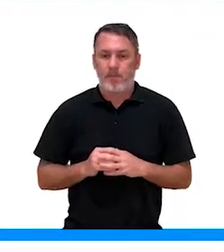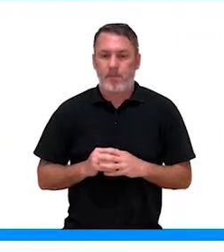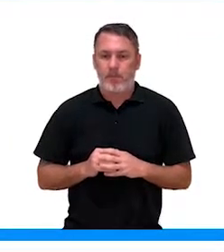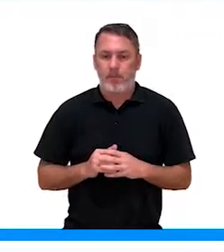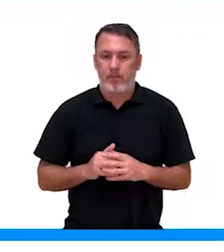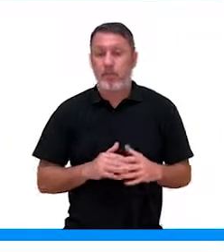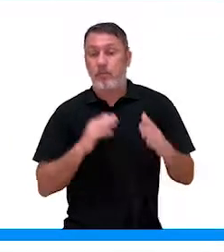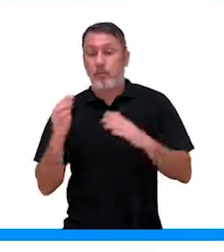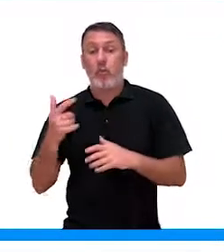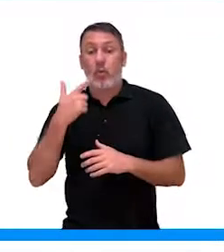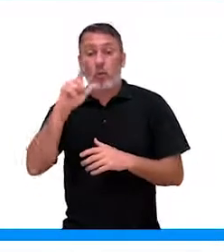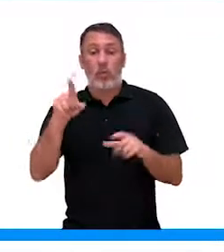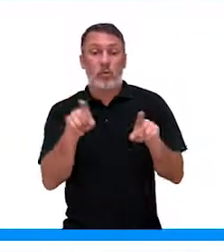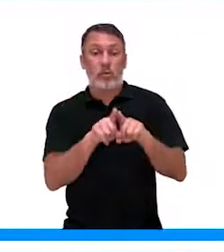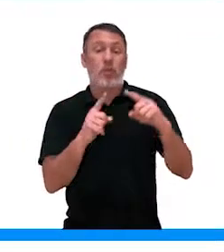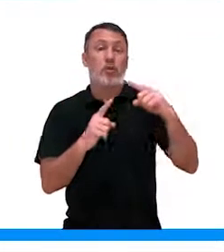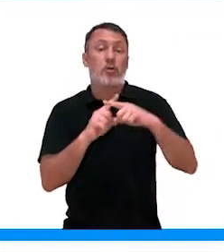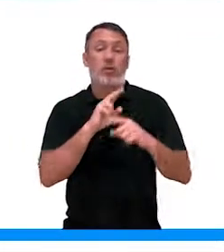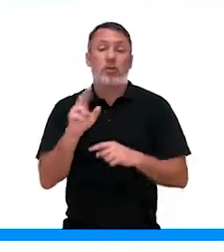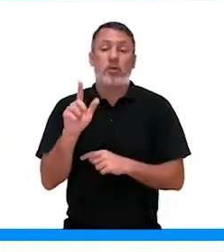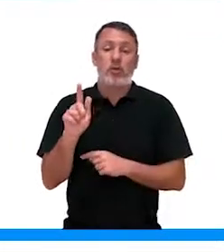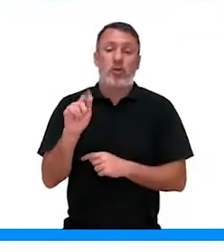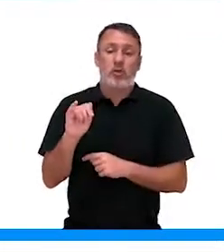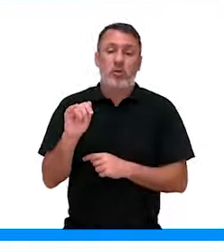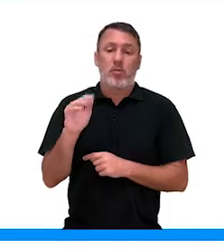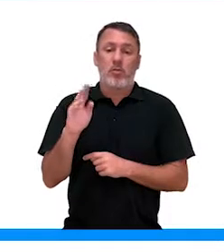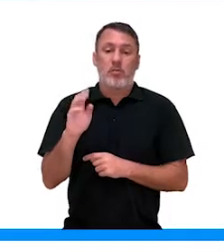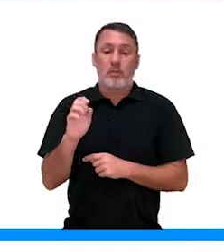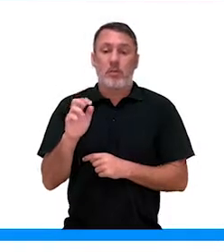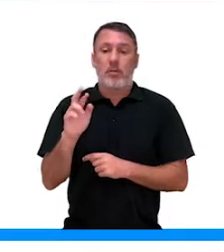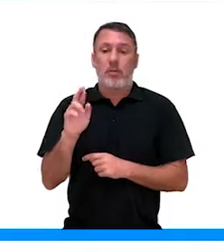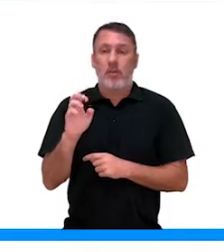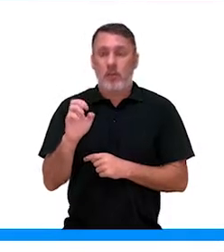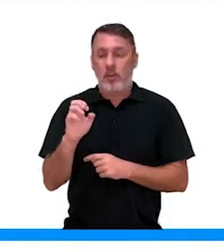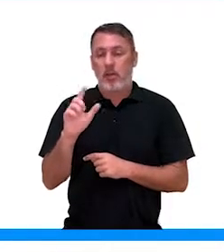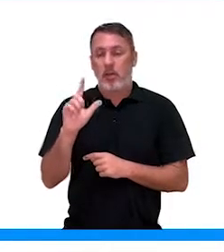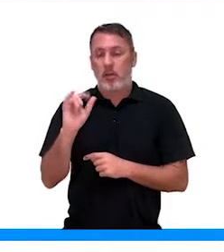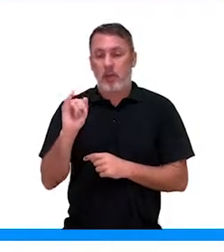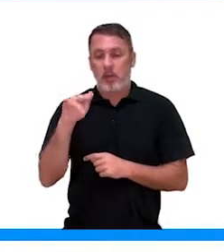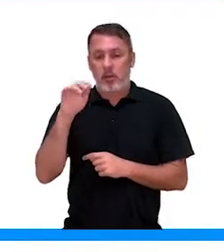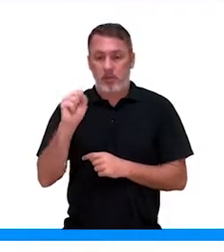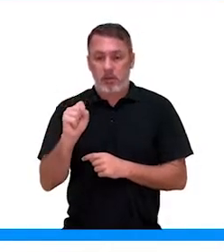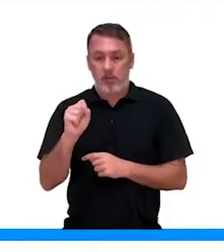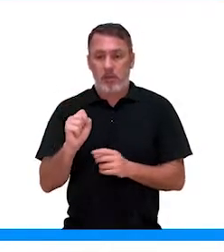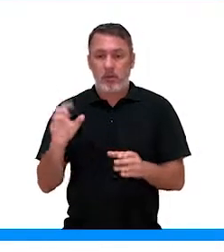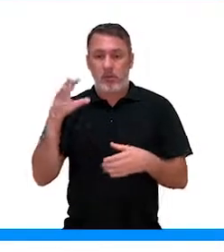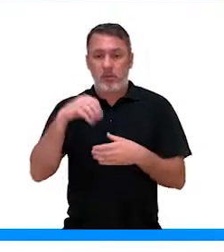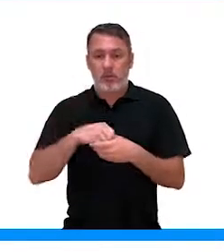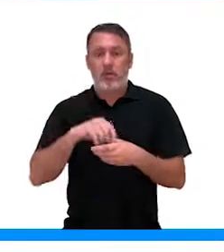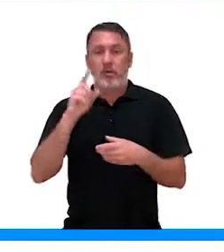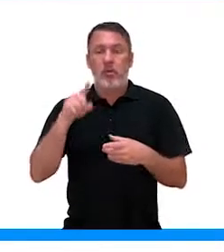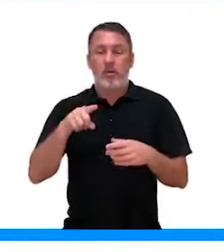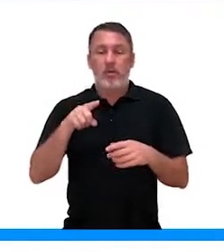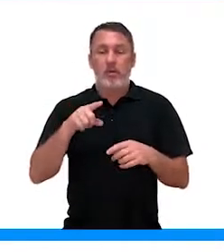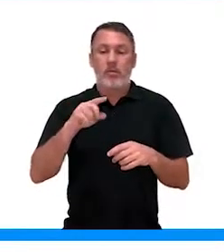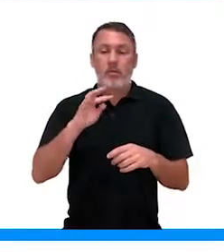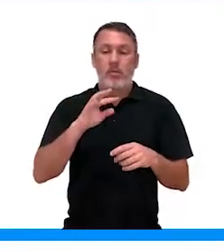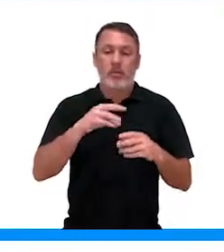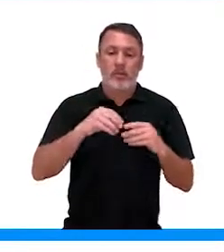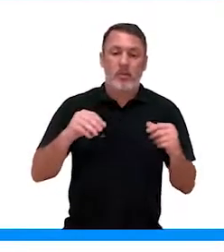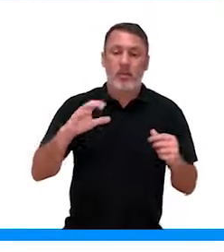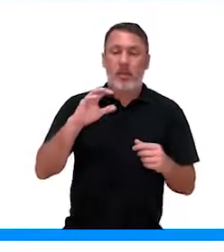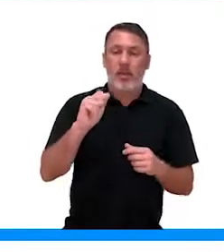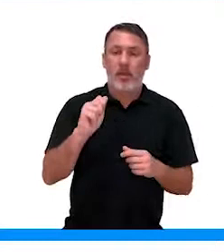Outro hormônio que a gente tem são as giberelinas, que são sintetizadas lá nos tecidos caulinares nas sementes em desenvolvimento.